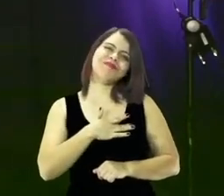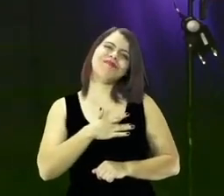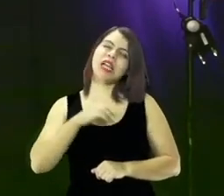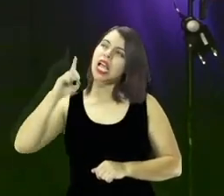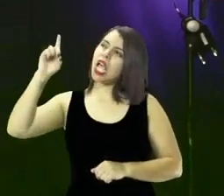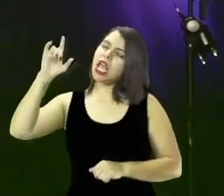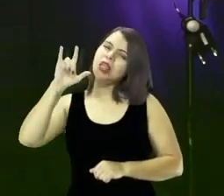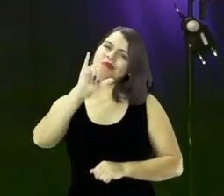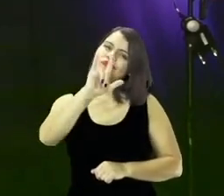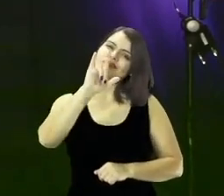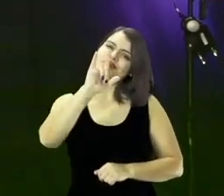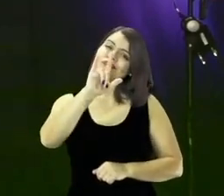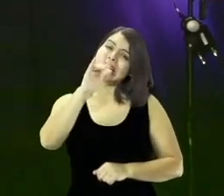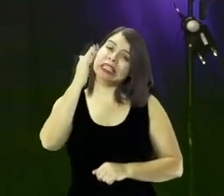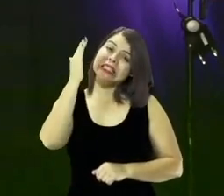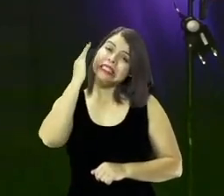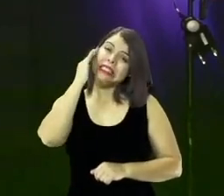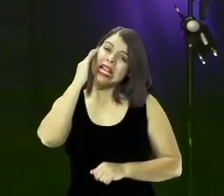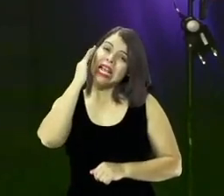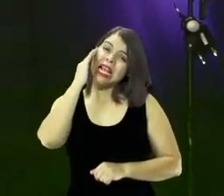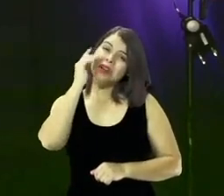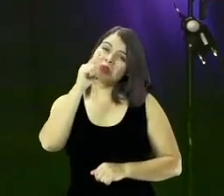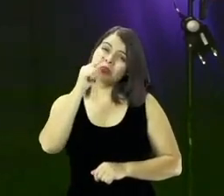quantas lágrimas já